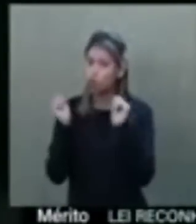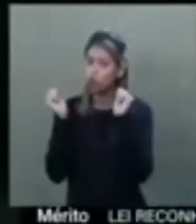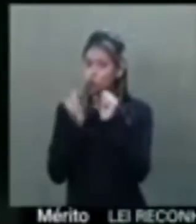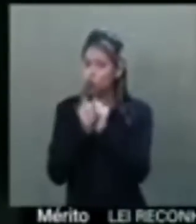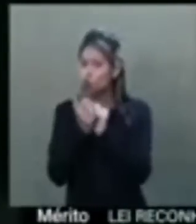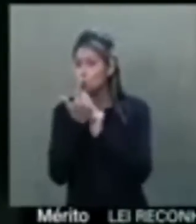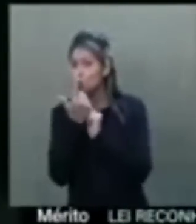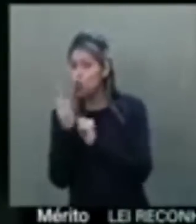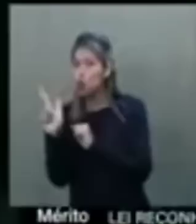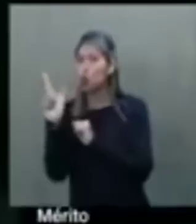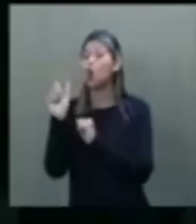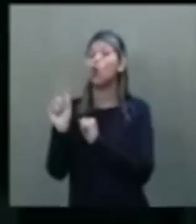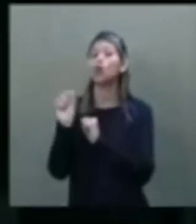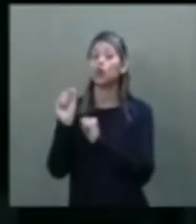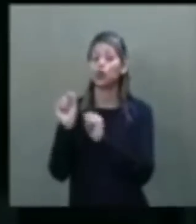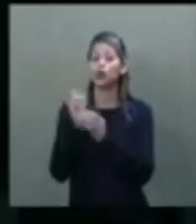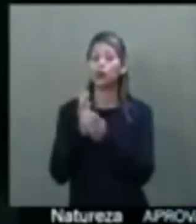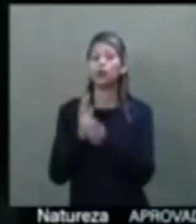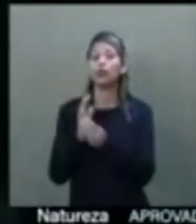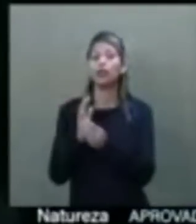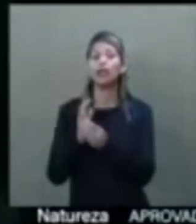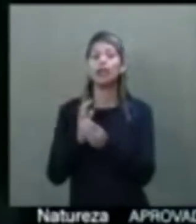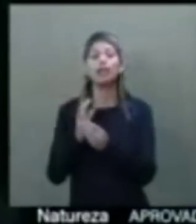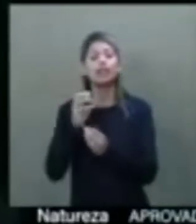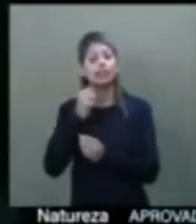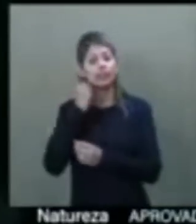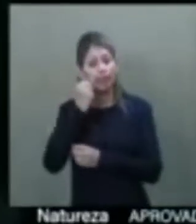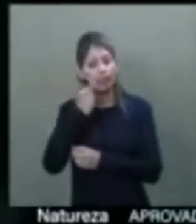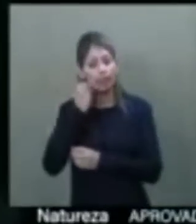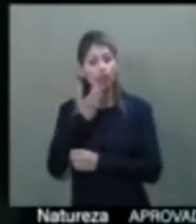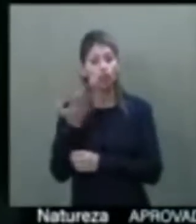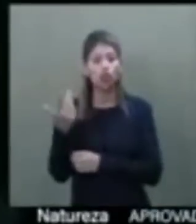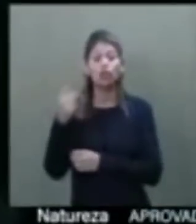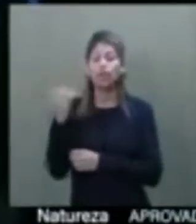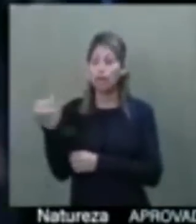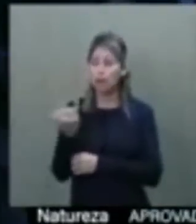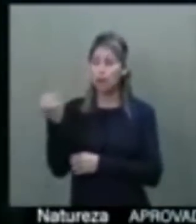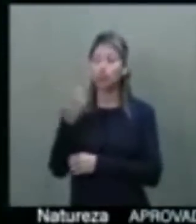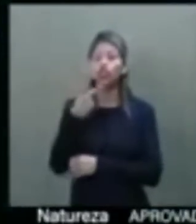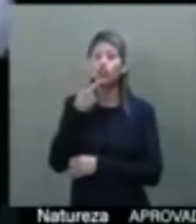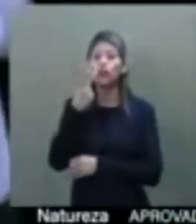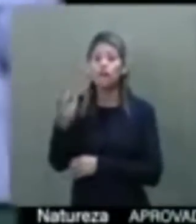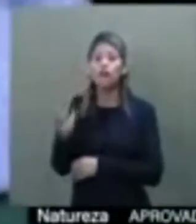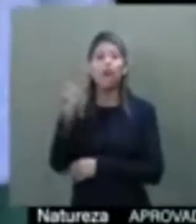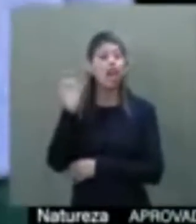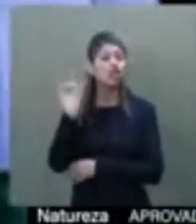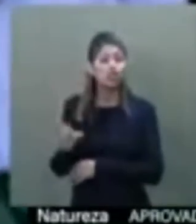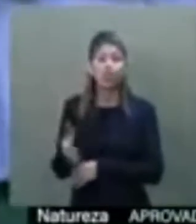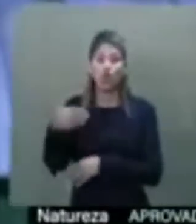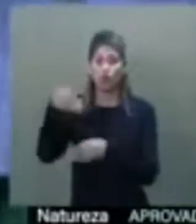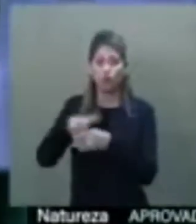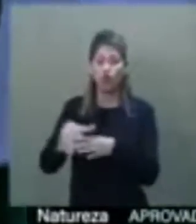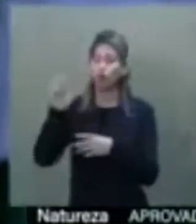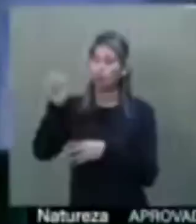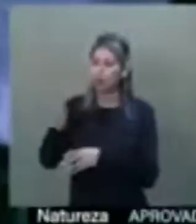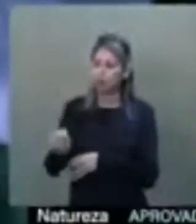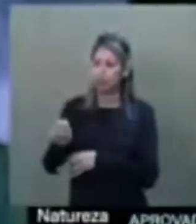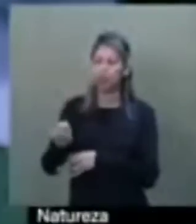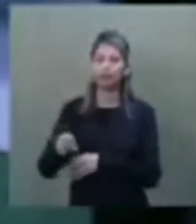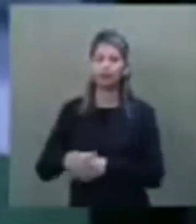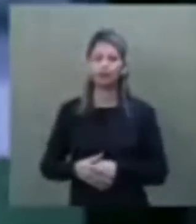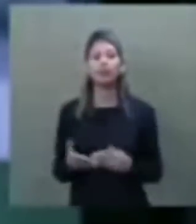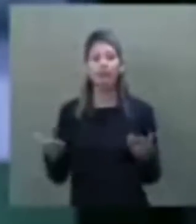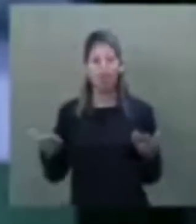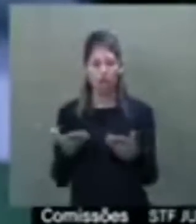senadores, abarraçando o piso da enfermagem. Então é importante essa parte, é só registrar o voto sim e agora eu vou fazer também